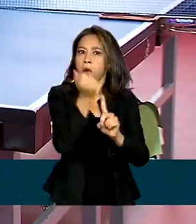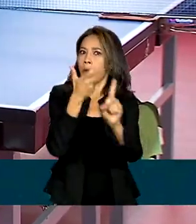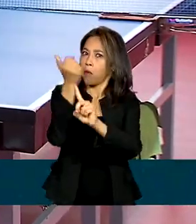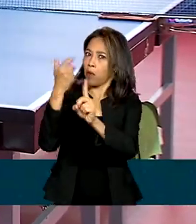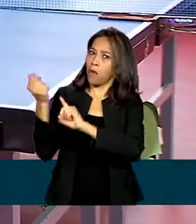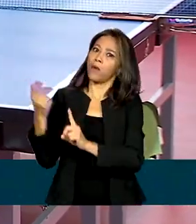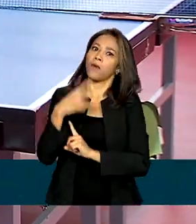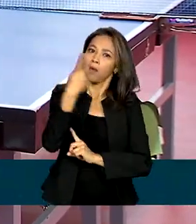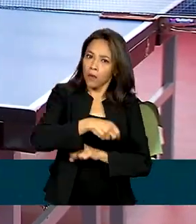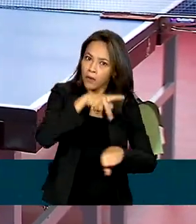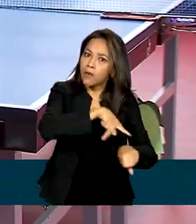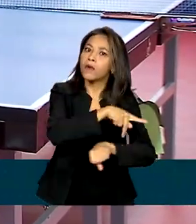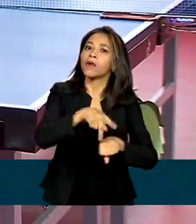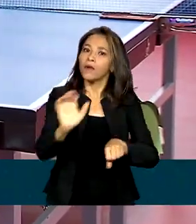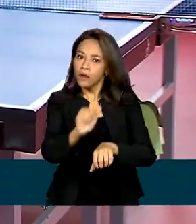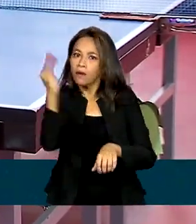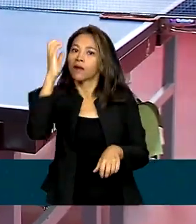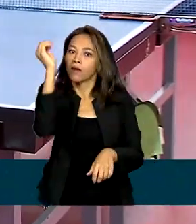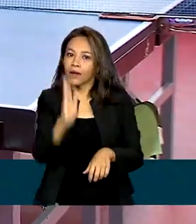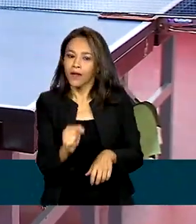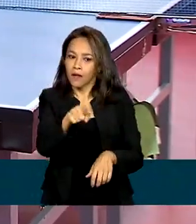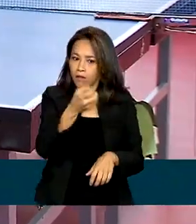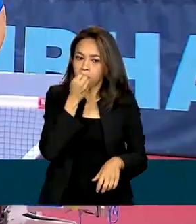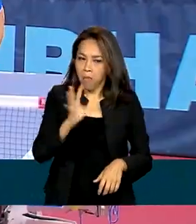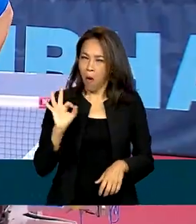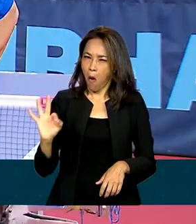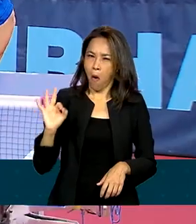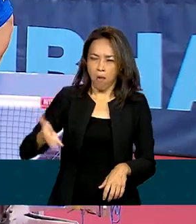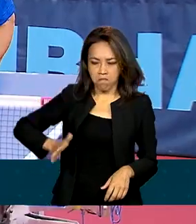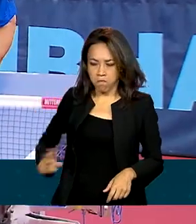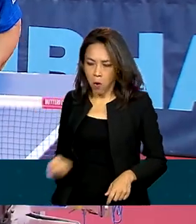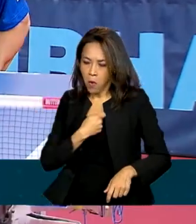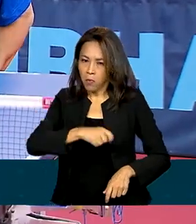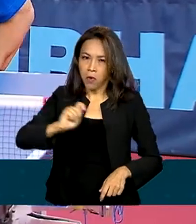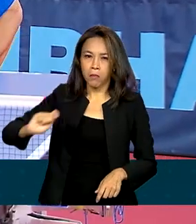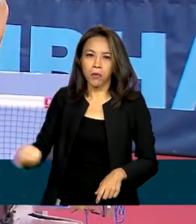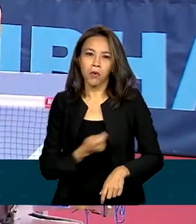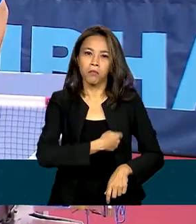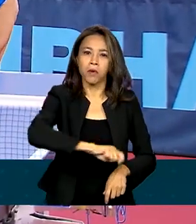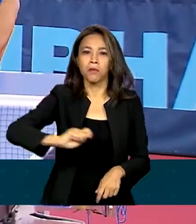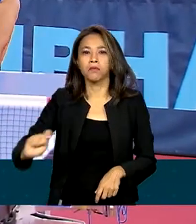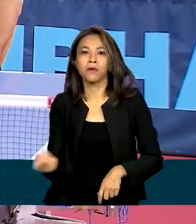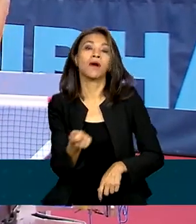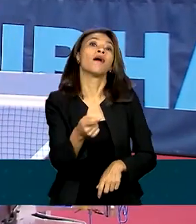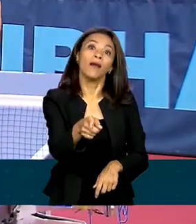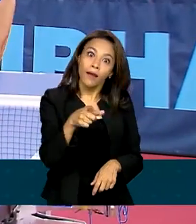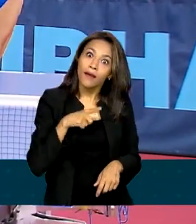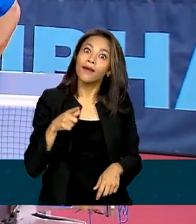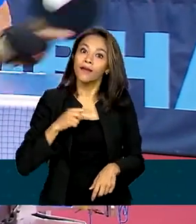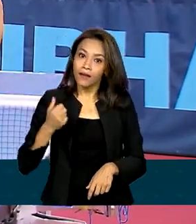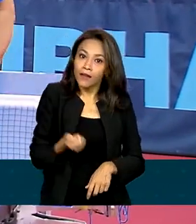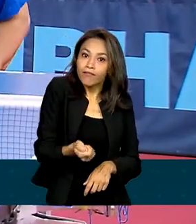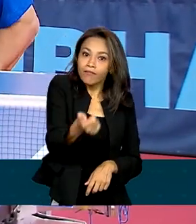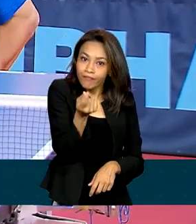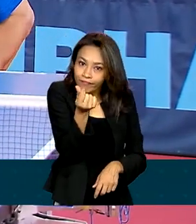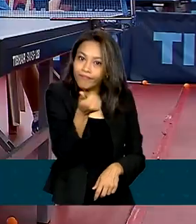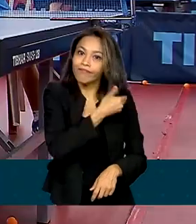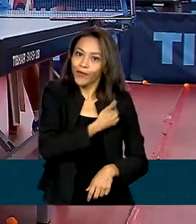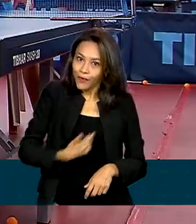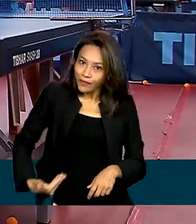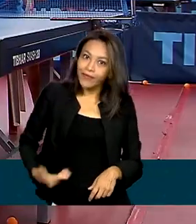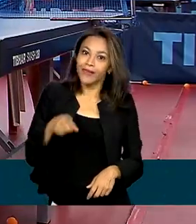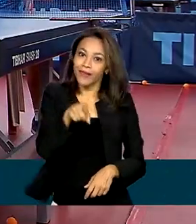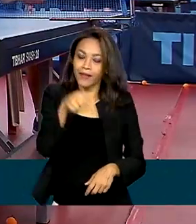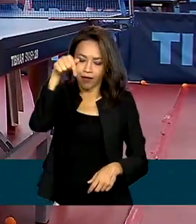nacionais e internacionais. Com bom desempenho, desde 2012, ele é contemplado pelo Bolsa Atleta. E neste